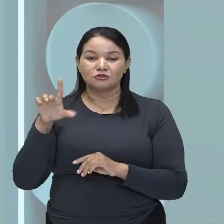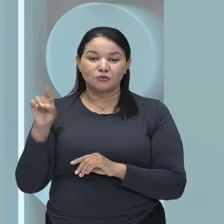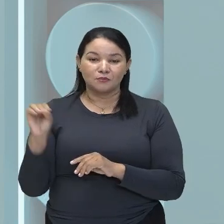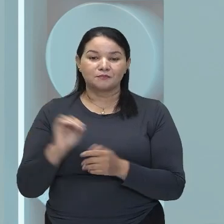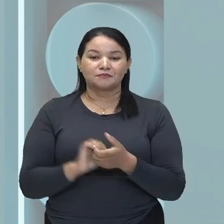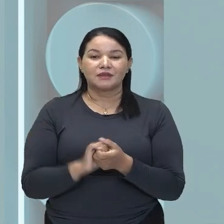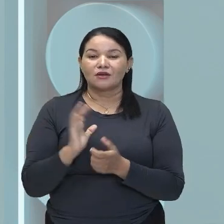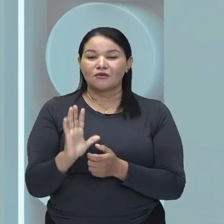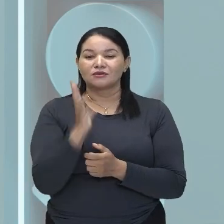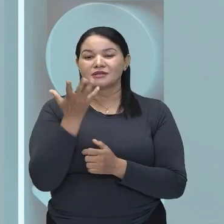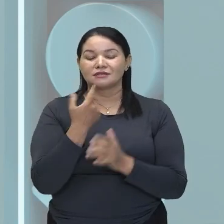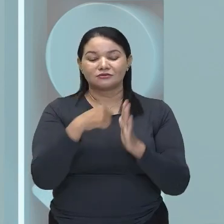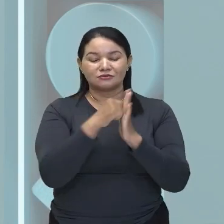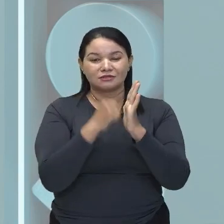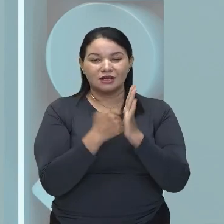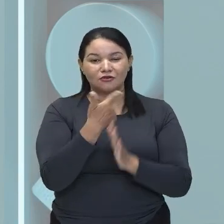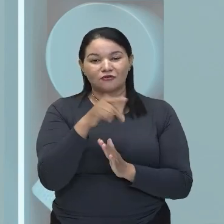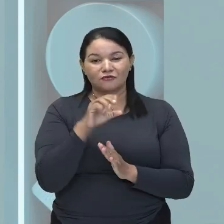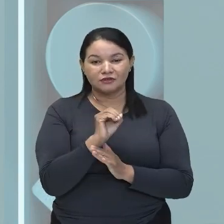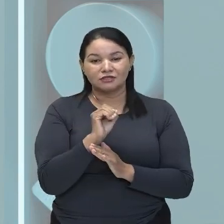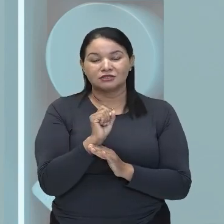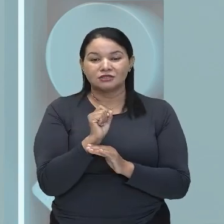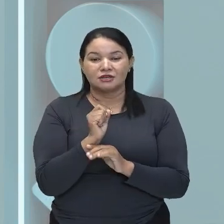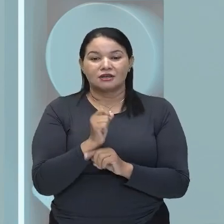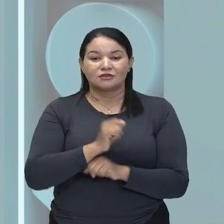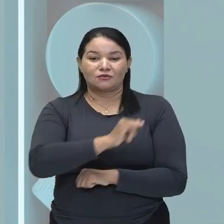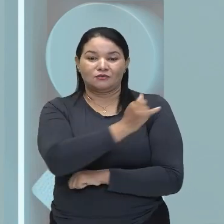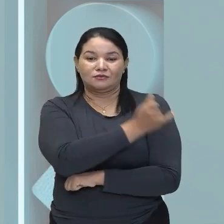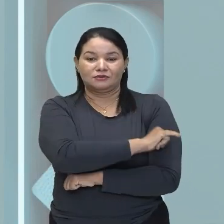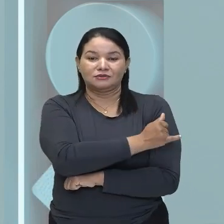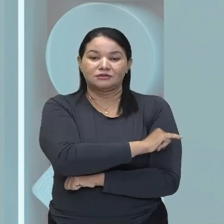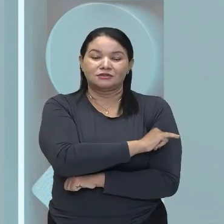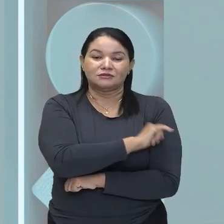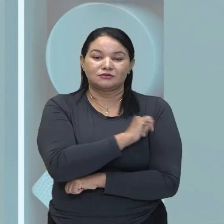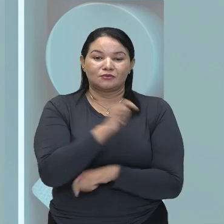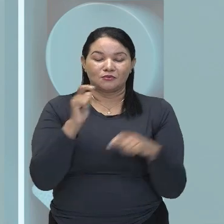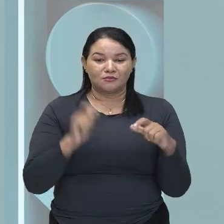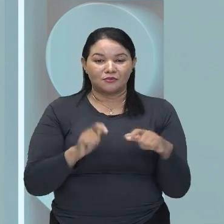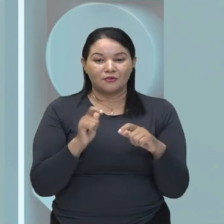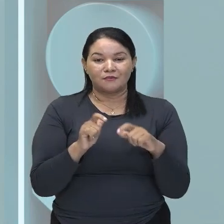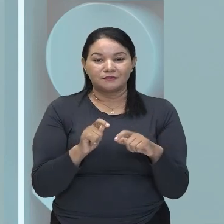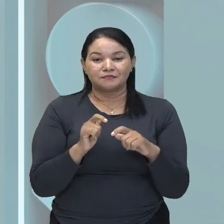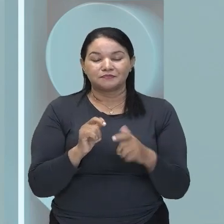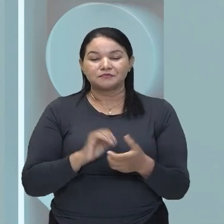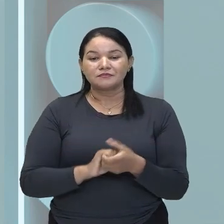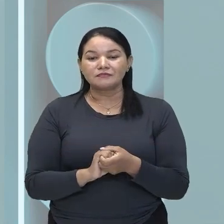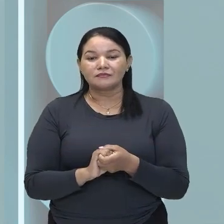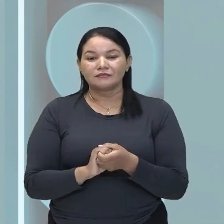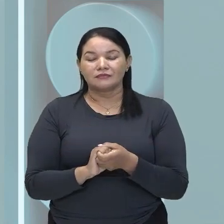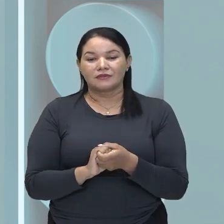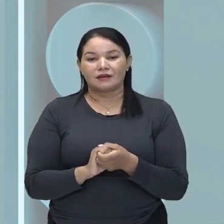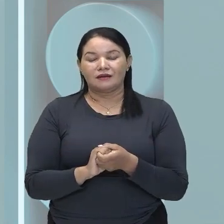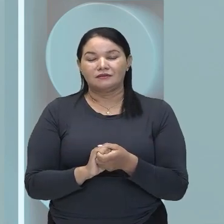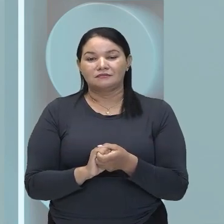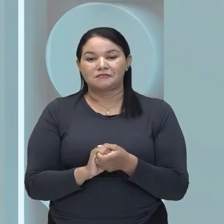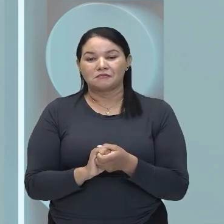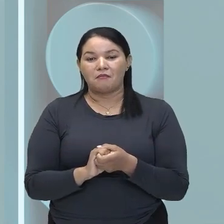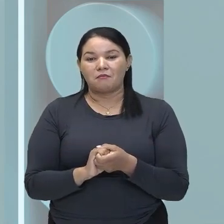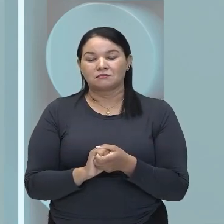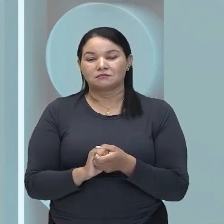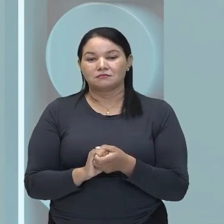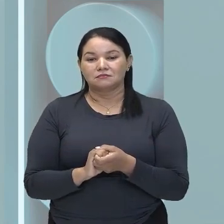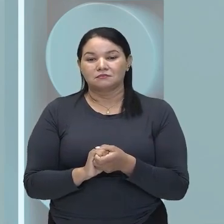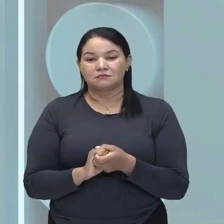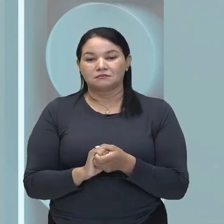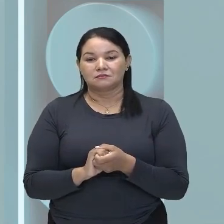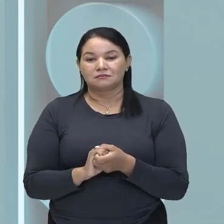aconteceu no século XX, No Rio de Janeiro, No bairro Carioca, Piedade. Vocês sabem quem